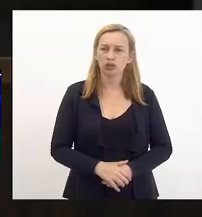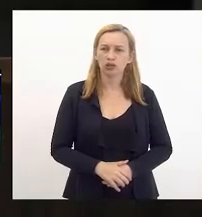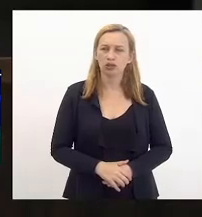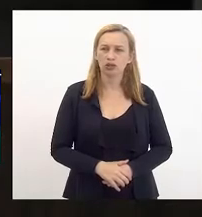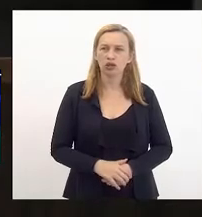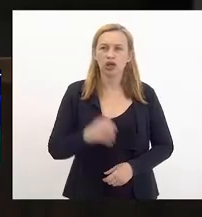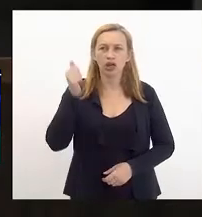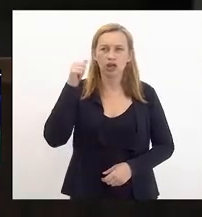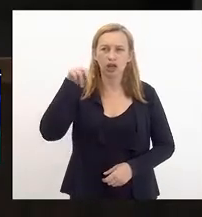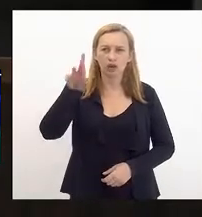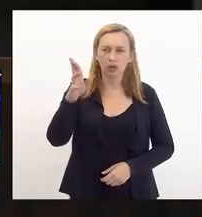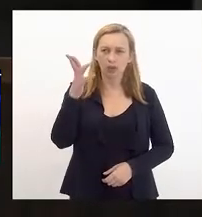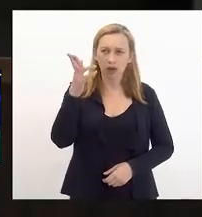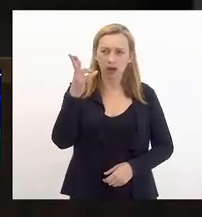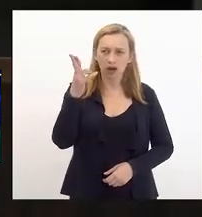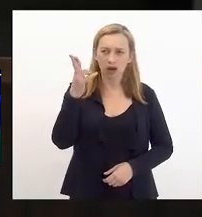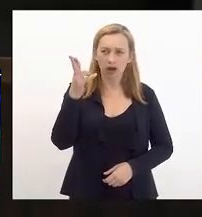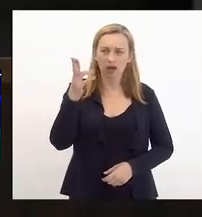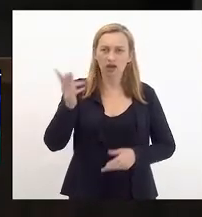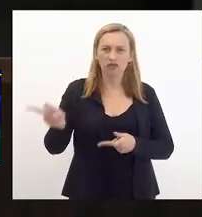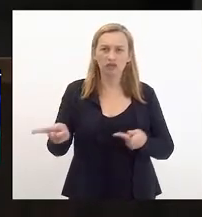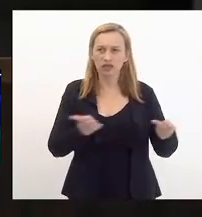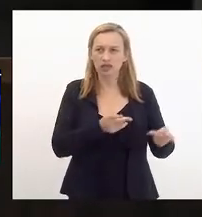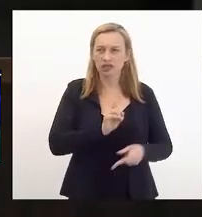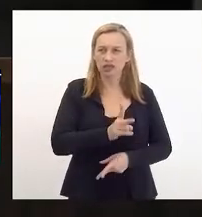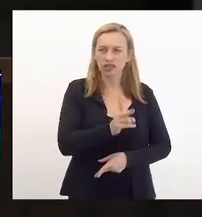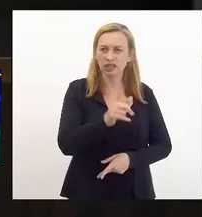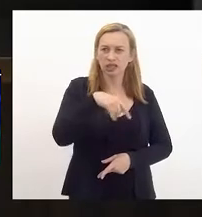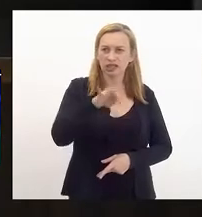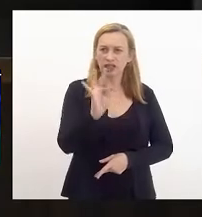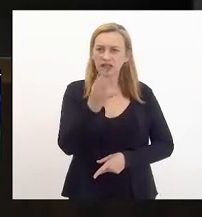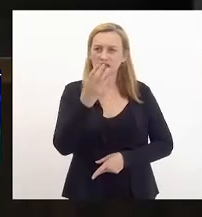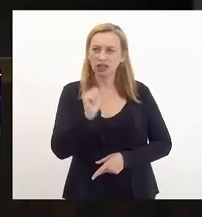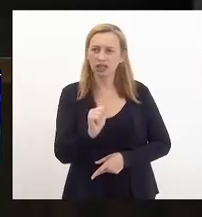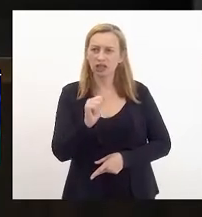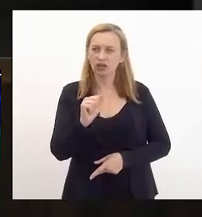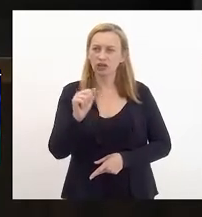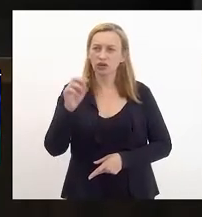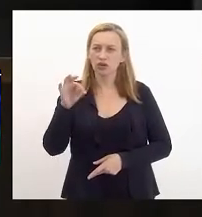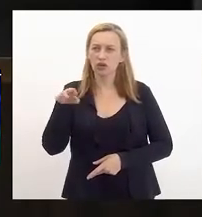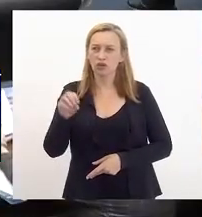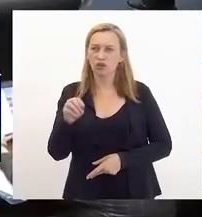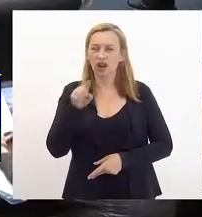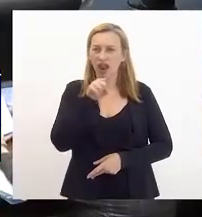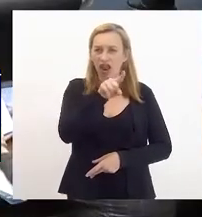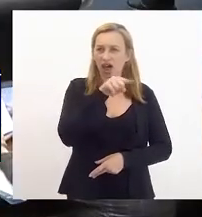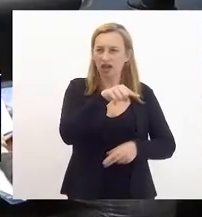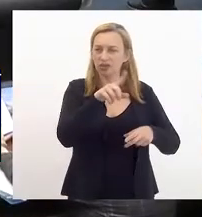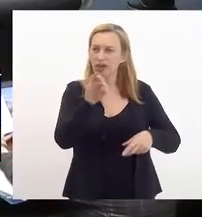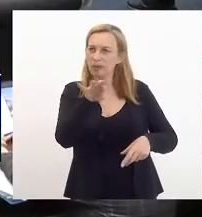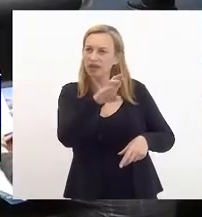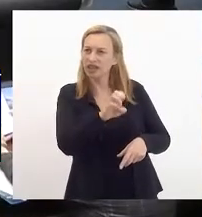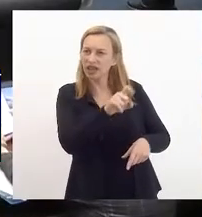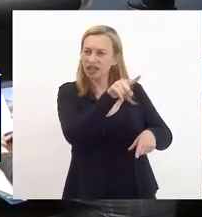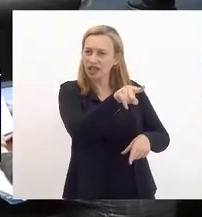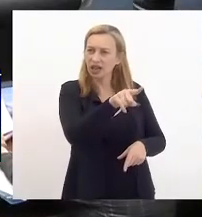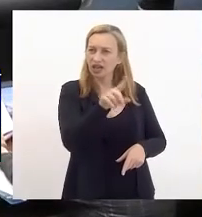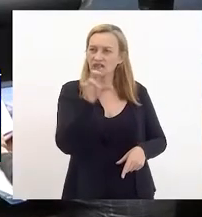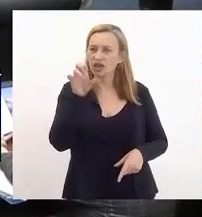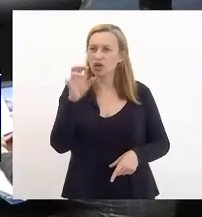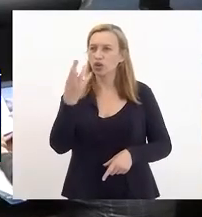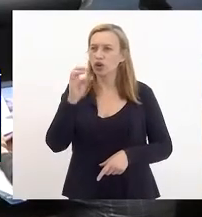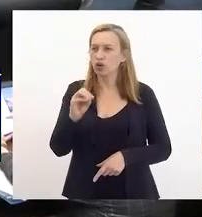Leomar é frequentador da Quinta nobre. Lá no gabinete do Deputado Eurico Júnior. Hoje é quinta, senhor presidente. Mas então é nobre.